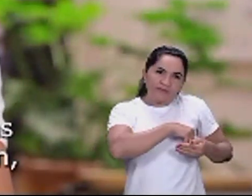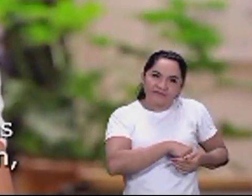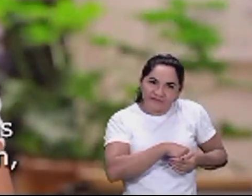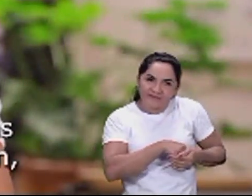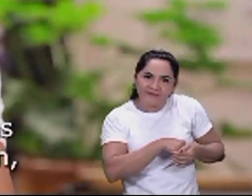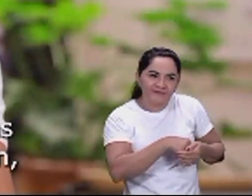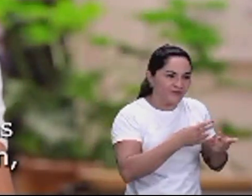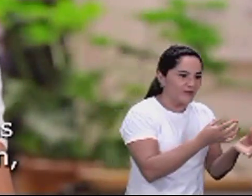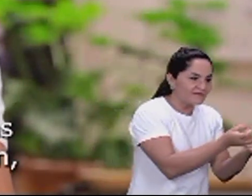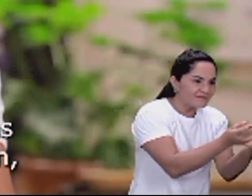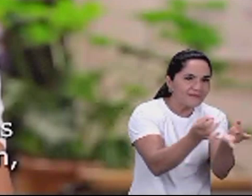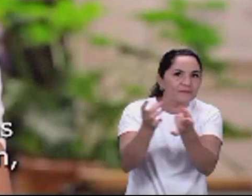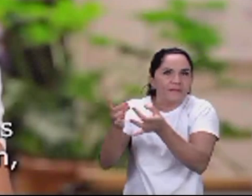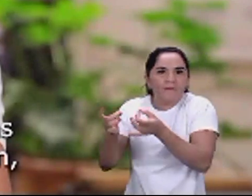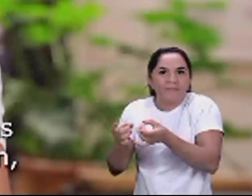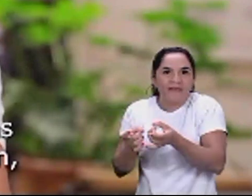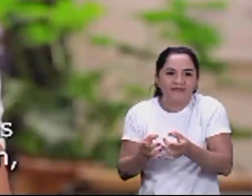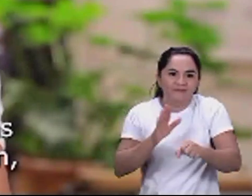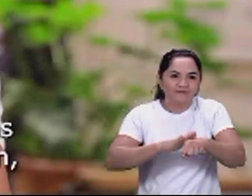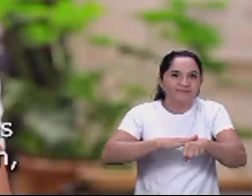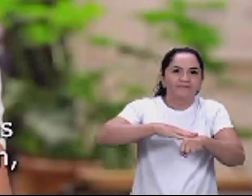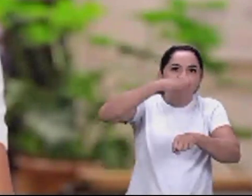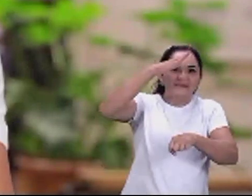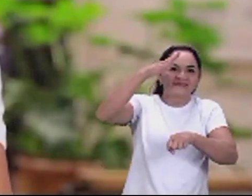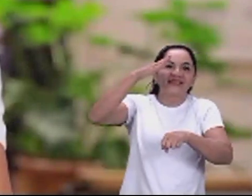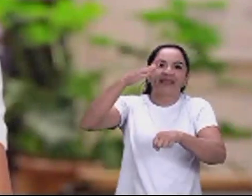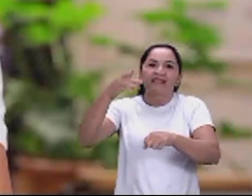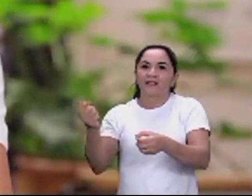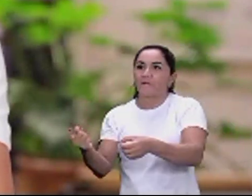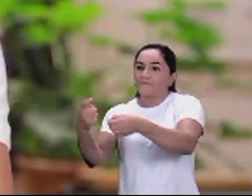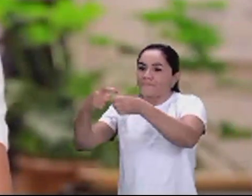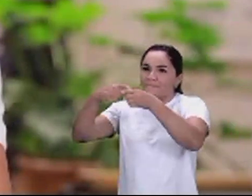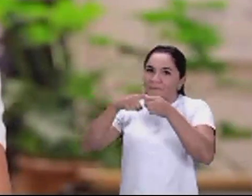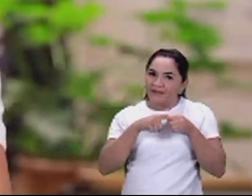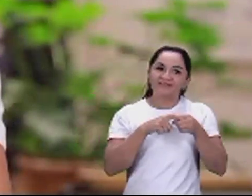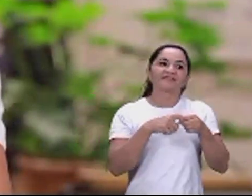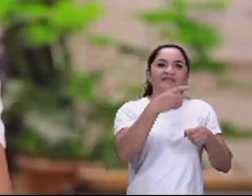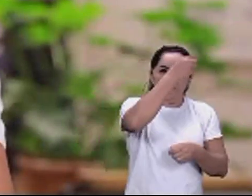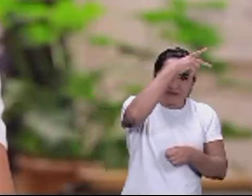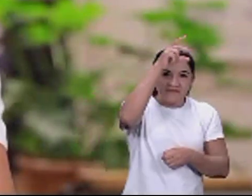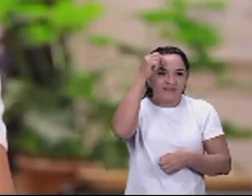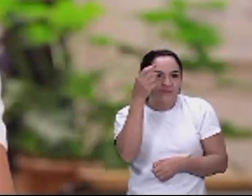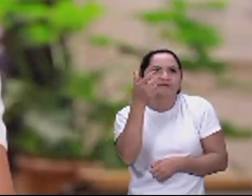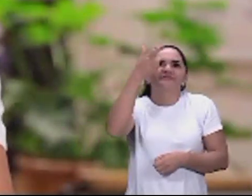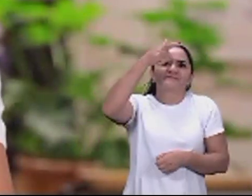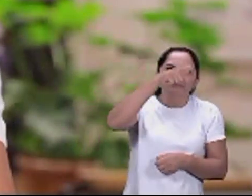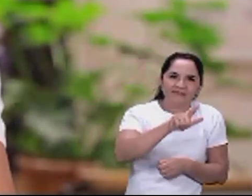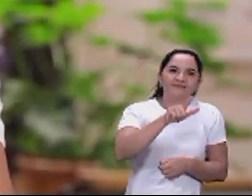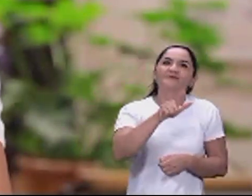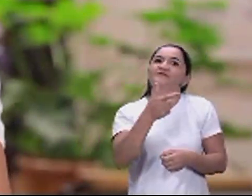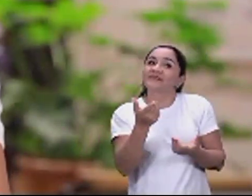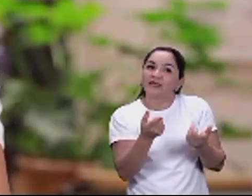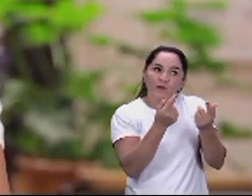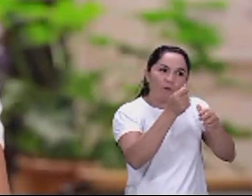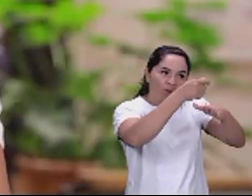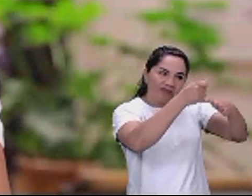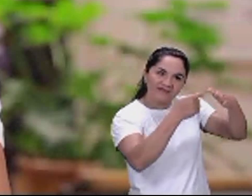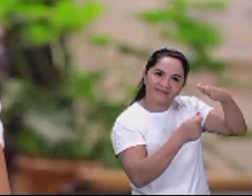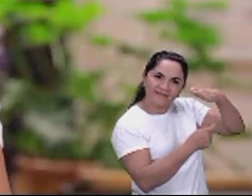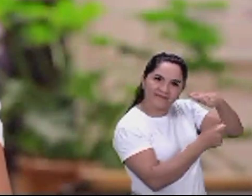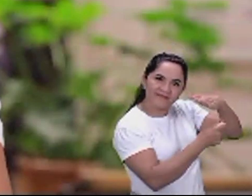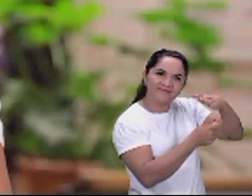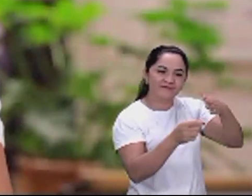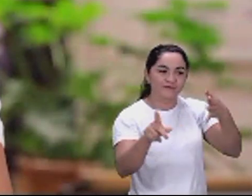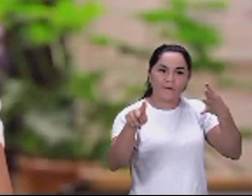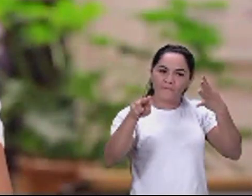circula no comércio as vendas crescem e parte disso acaba retornando para a prefeitura com esse recurso dá